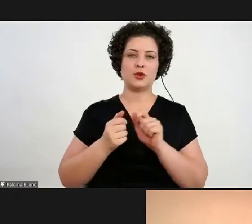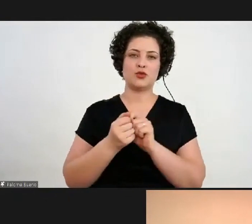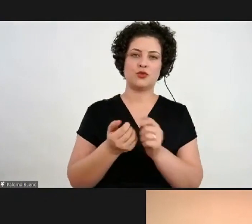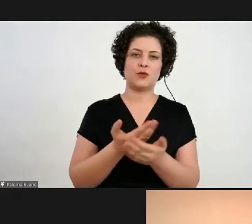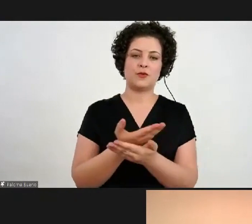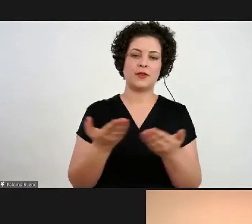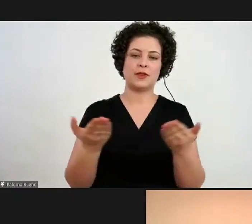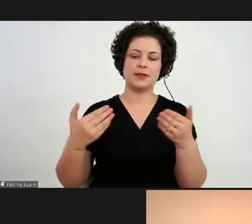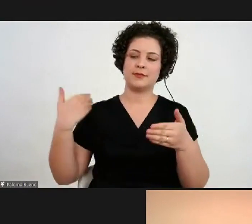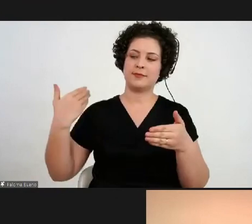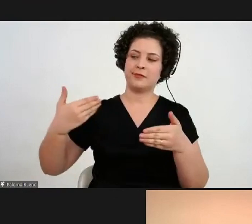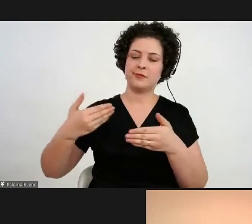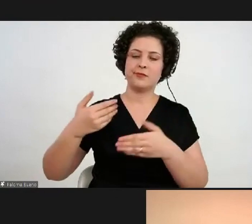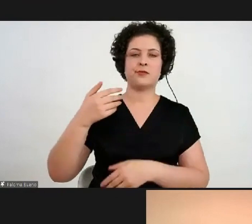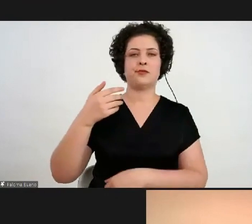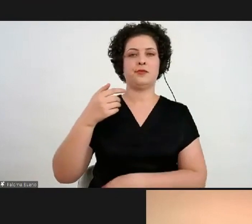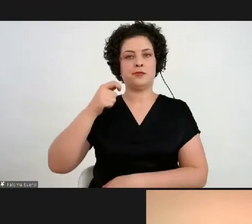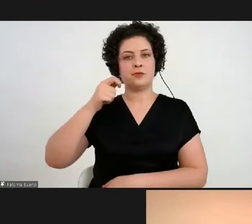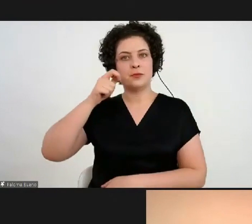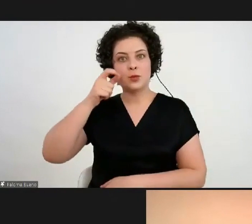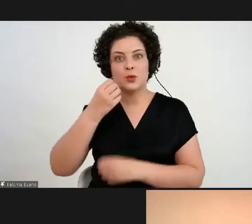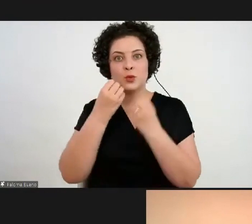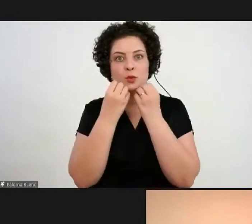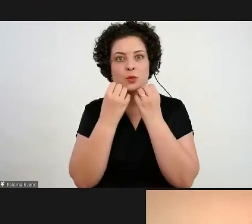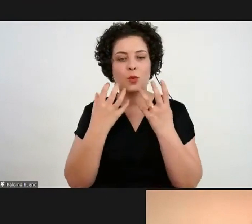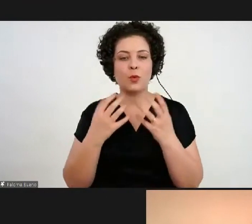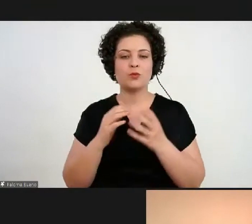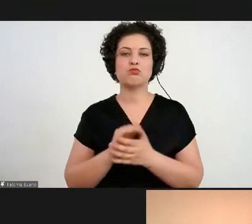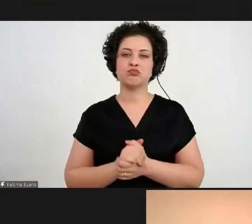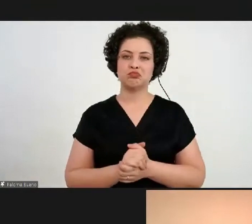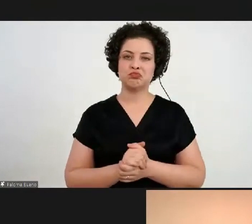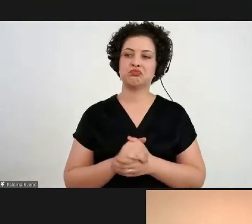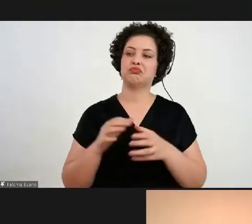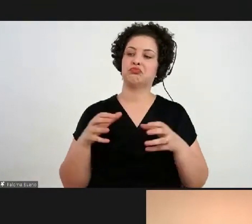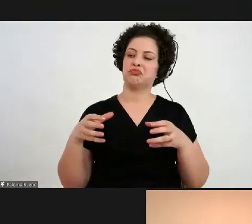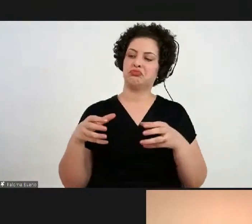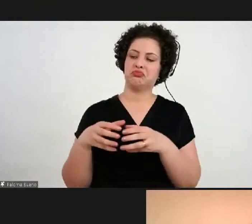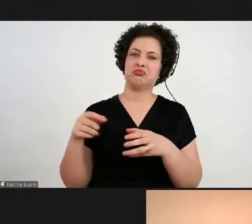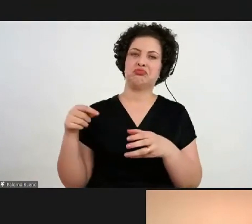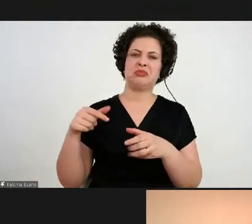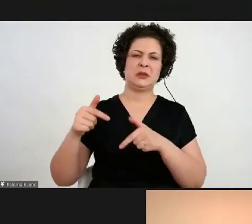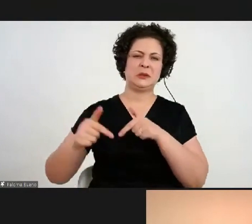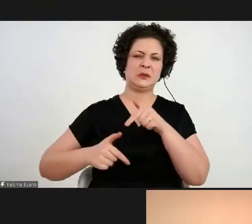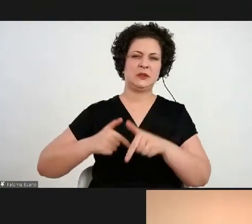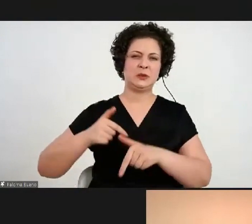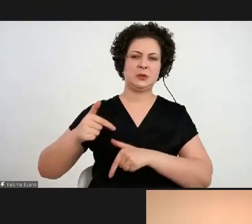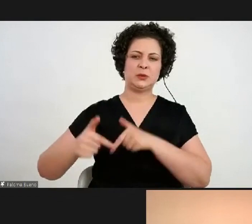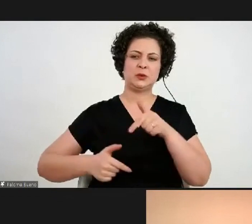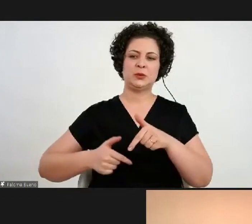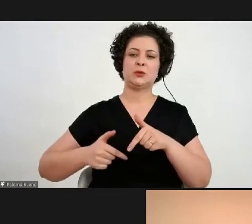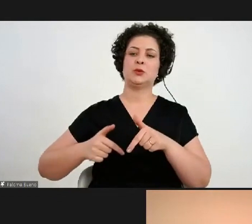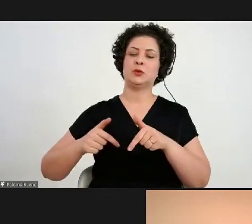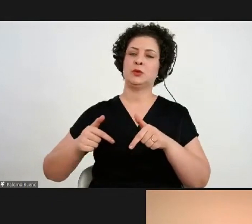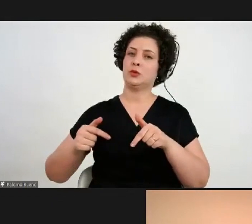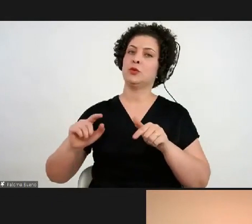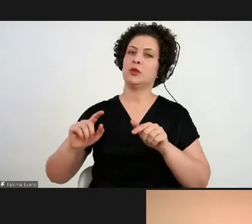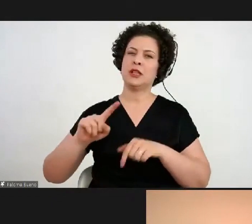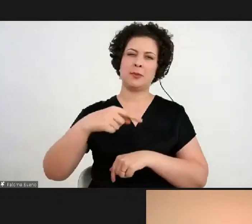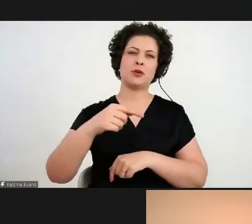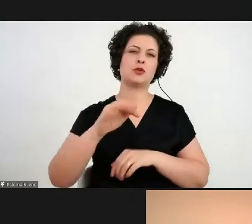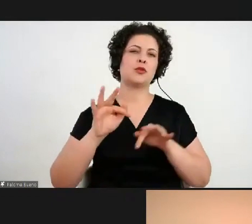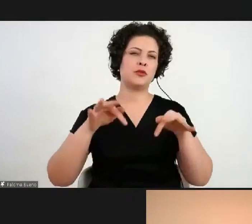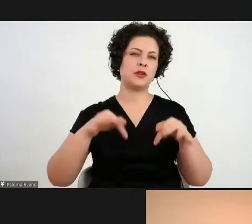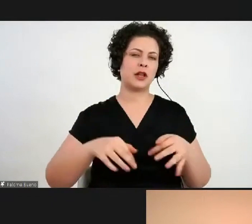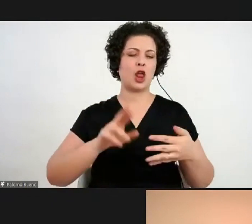empreitada e foi muito interessante, foi muito bom. Uma equipe que trabalhou muito, a gente não pode deixar de destacar. Depois, no final, tem os créditos